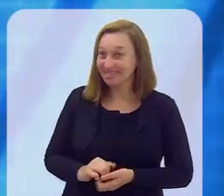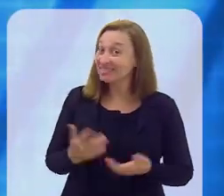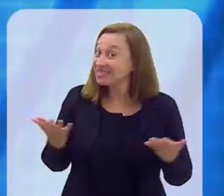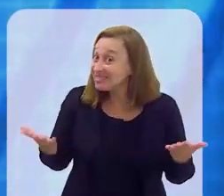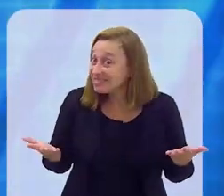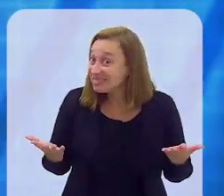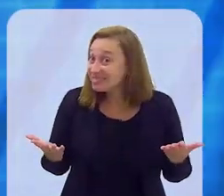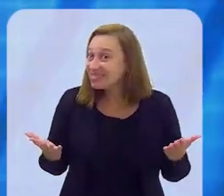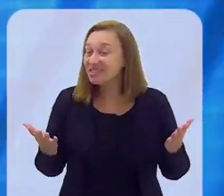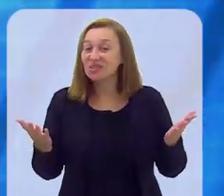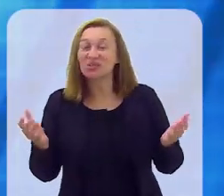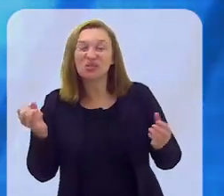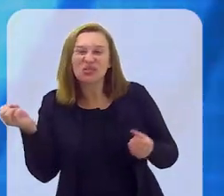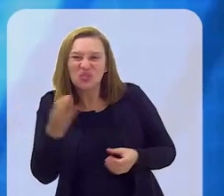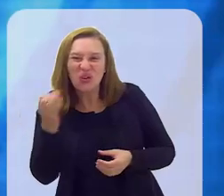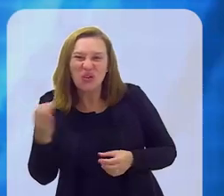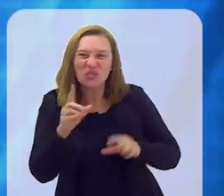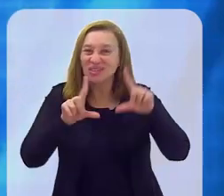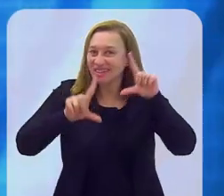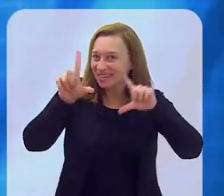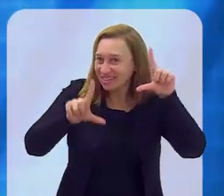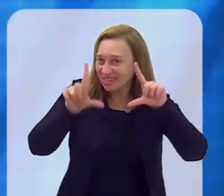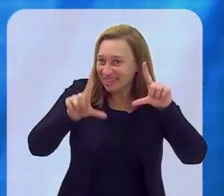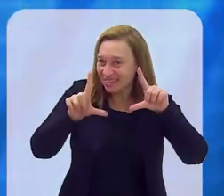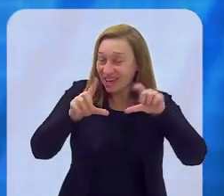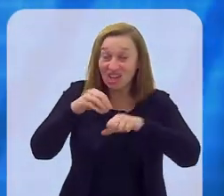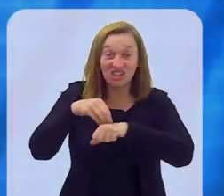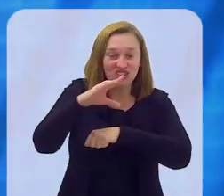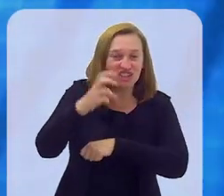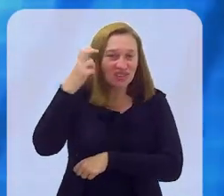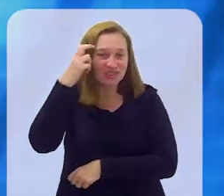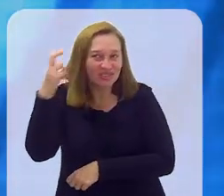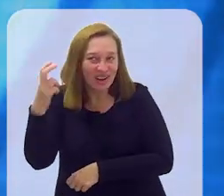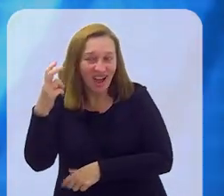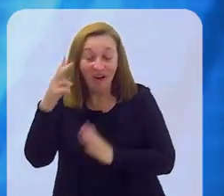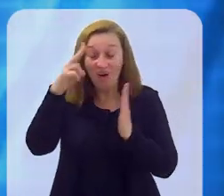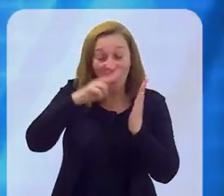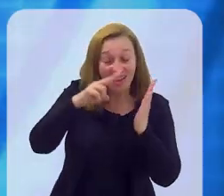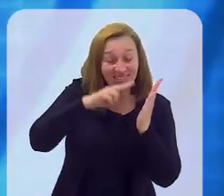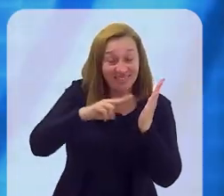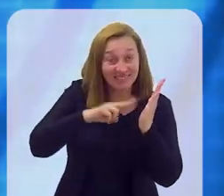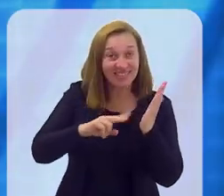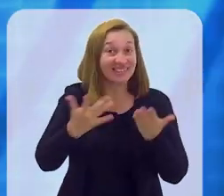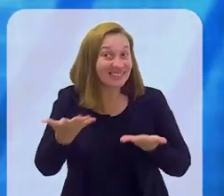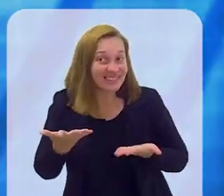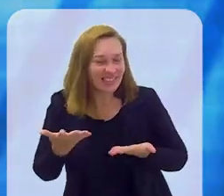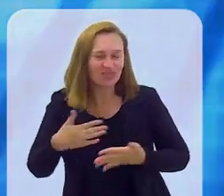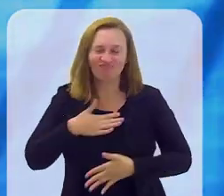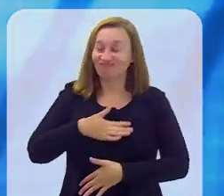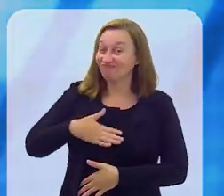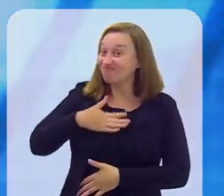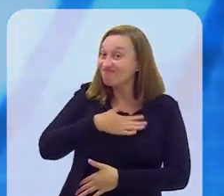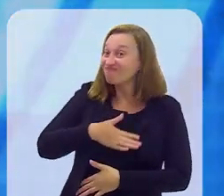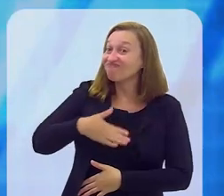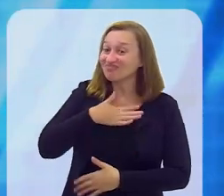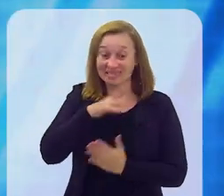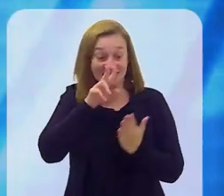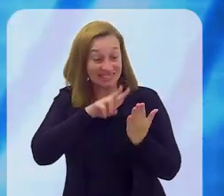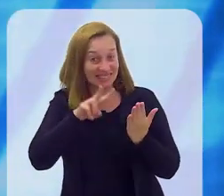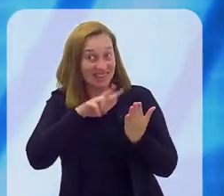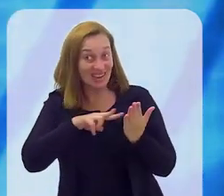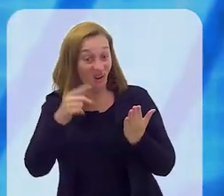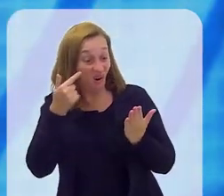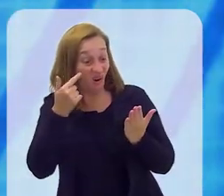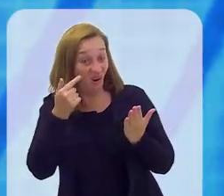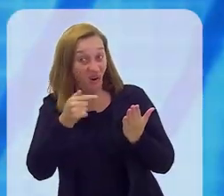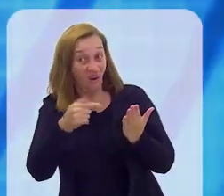E aí? Programa novo aí, né? De dica cultural, leitura. Eu estou gostando muito de ler aqui,